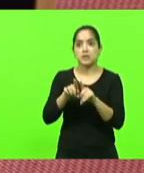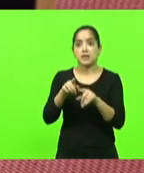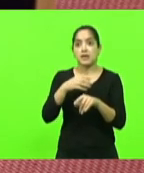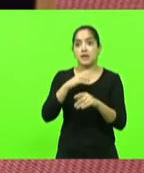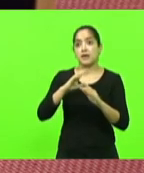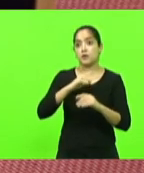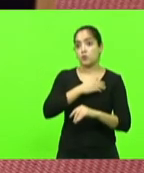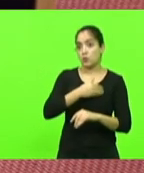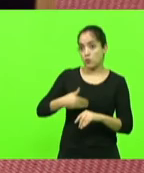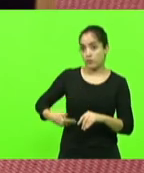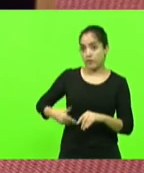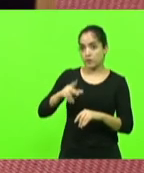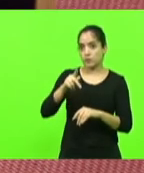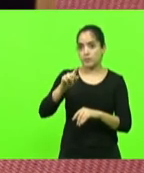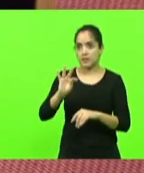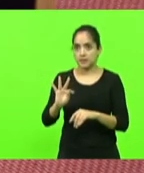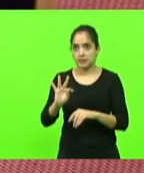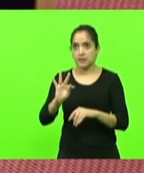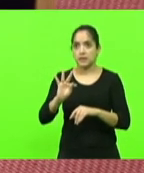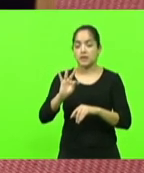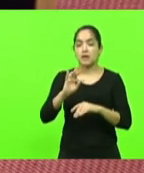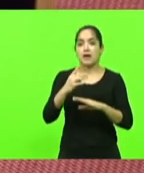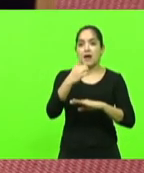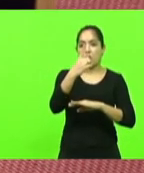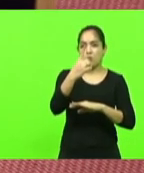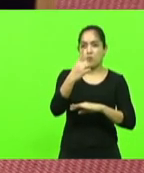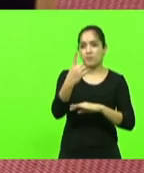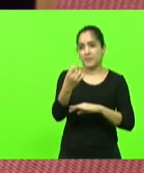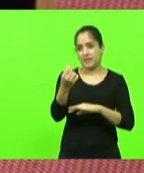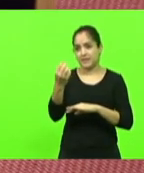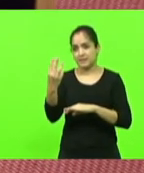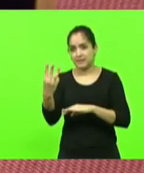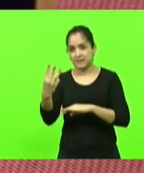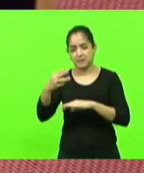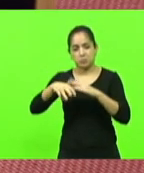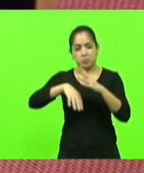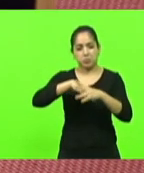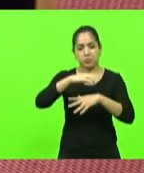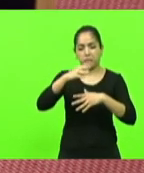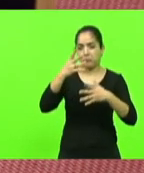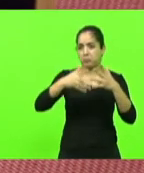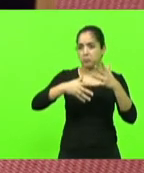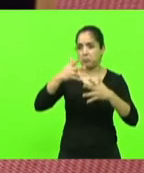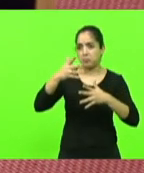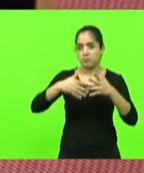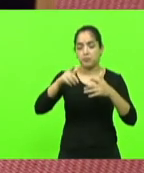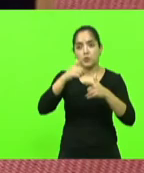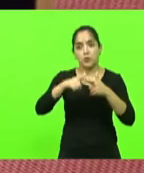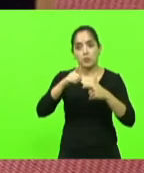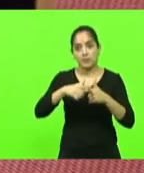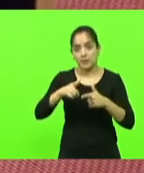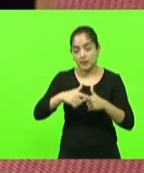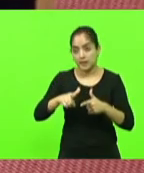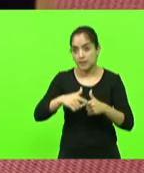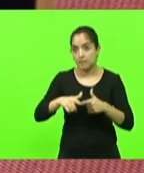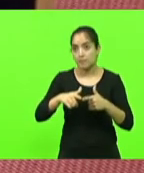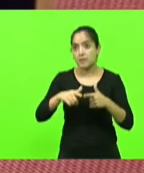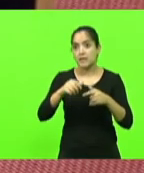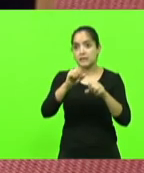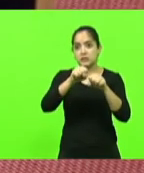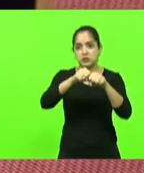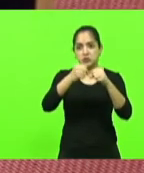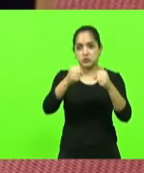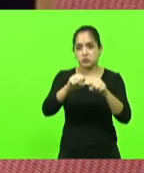deixou ao 63 um caos mexeu numa rodovia que era razoável destruiu não pagou as